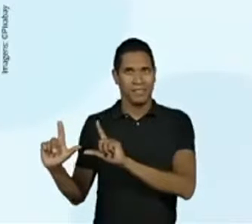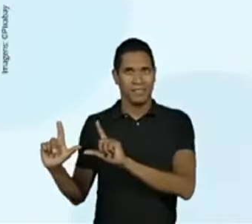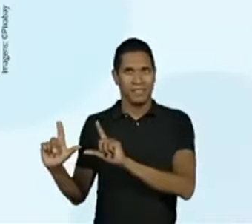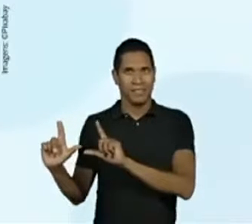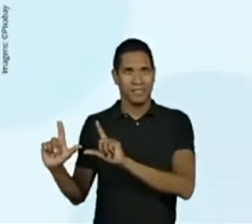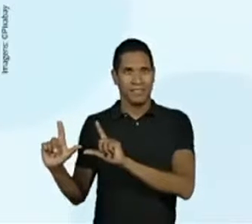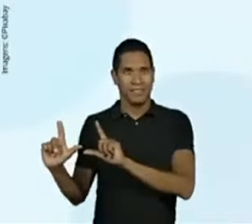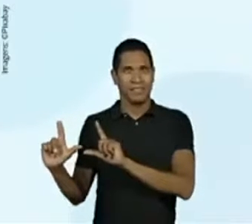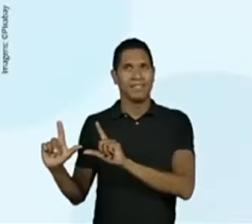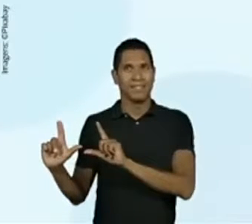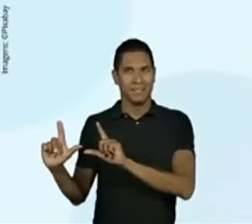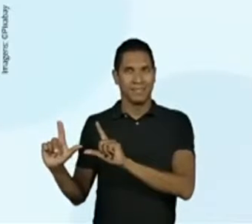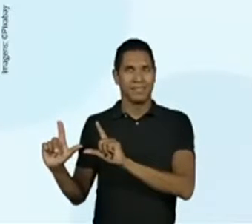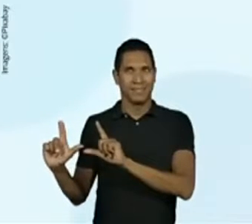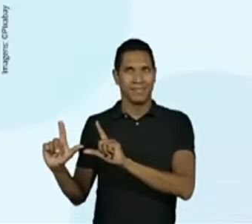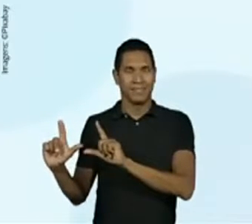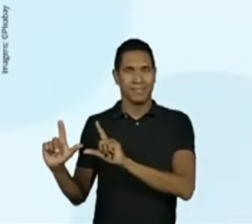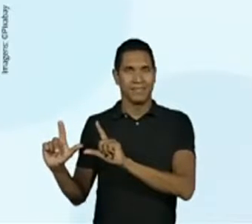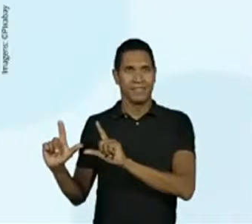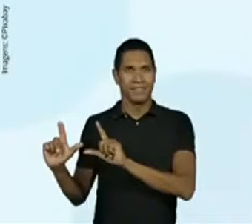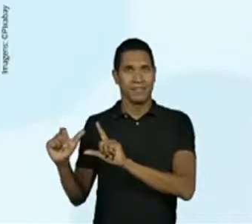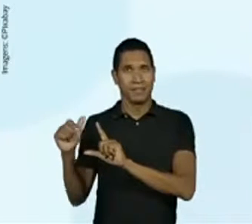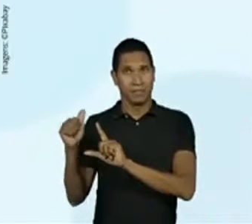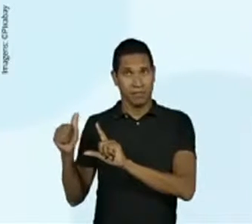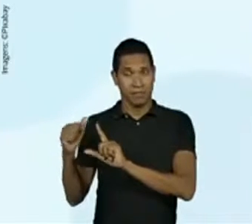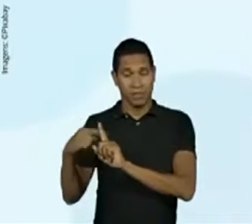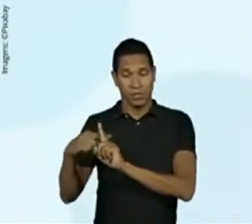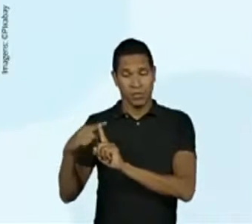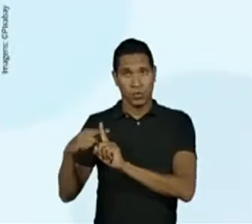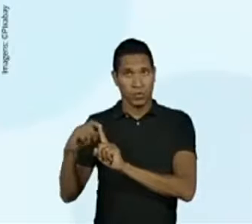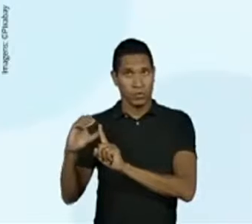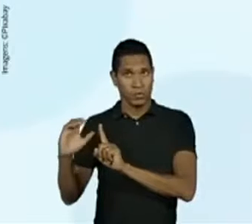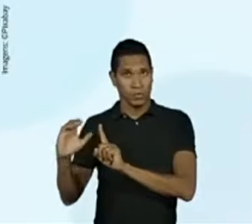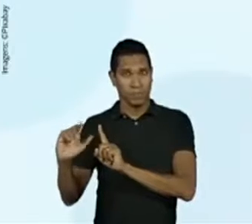38,75. Isso, graus Celsius.